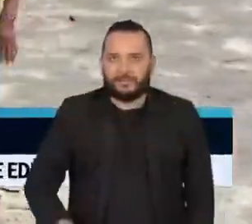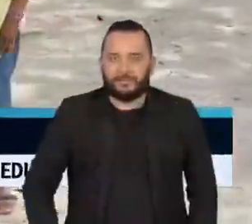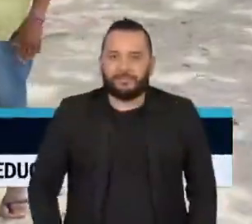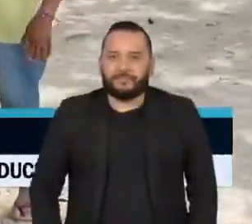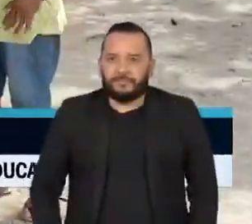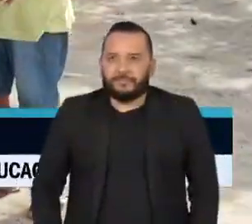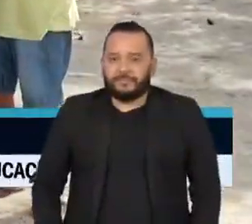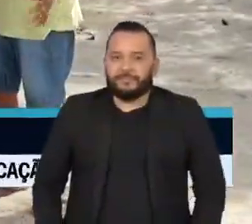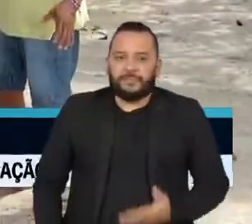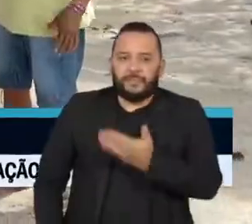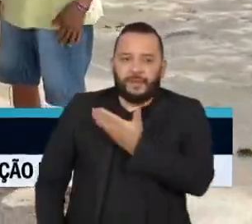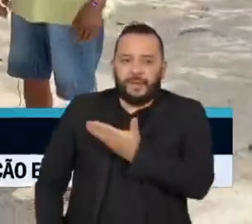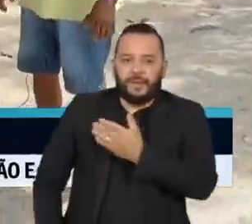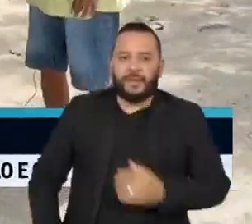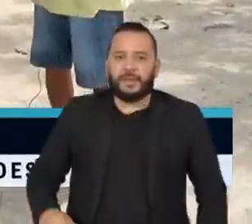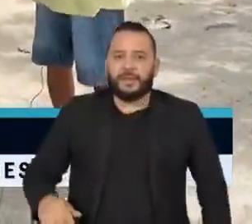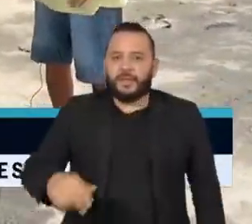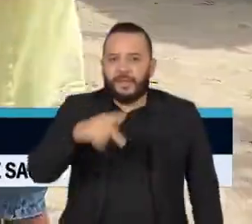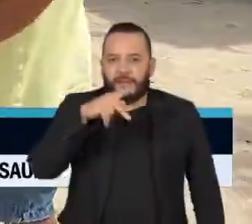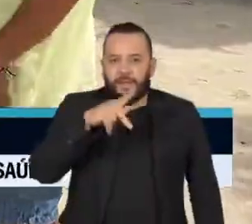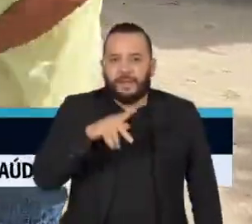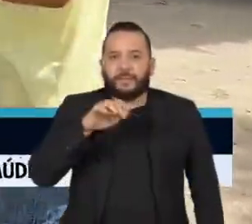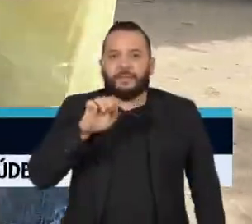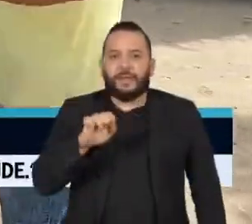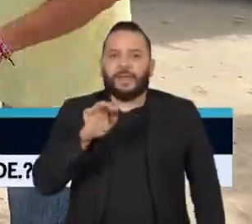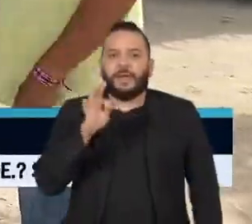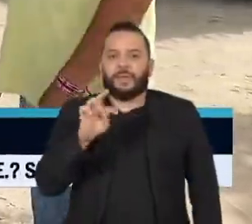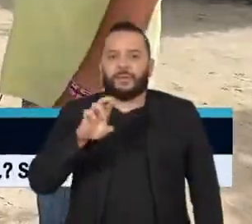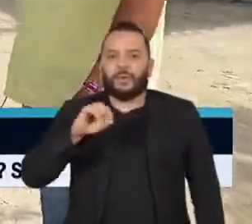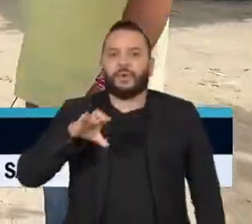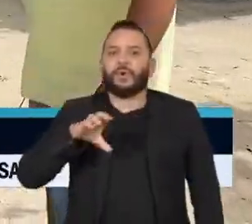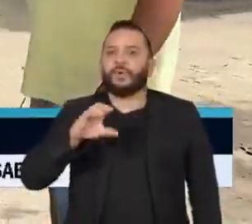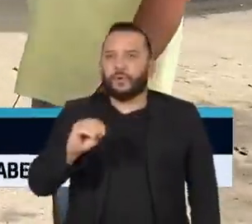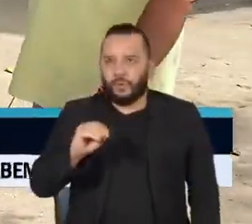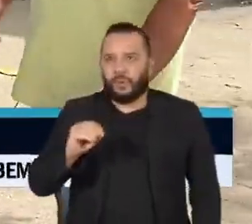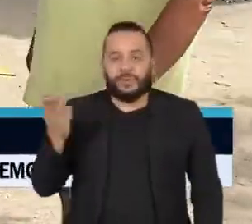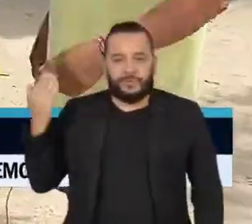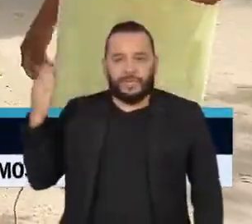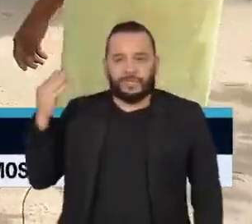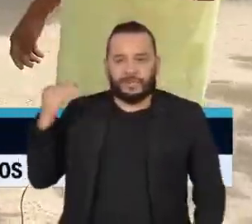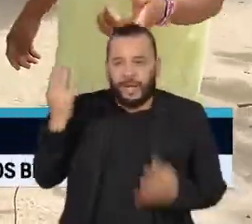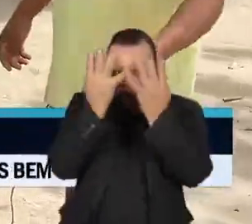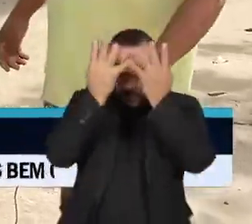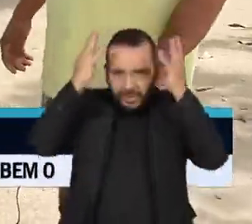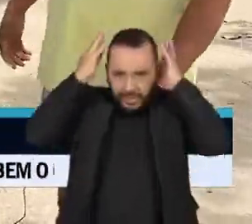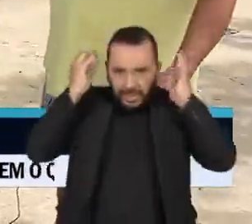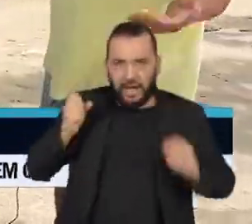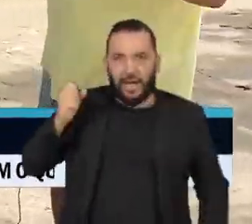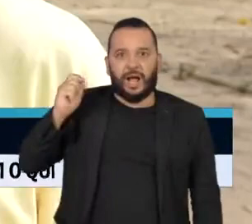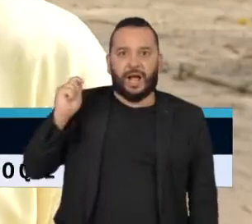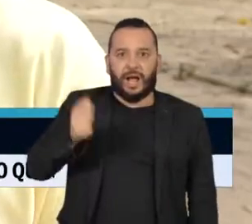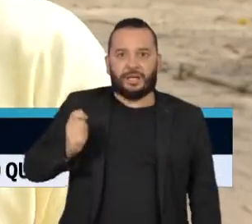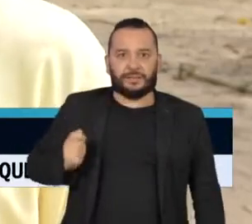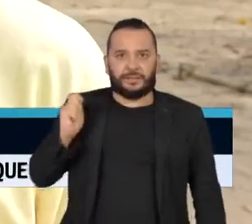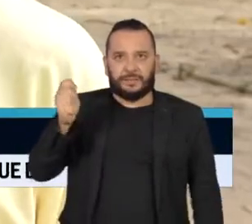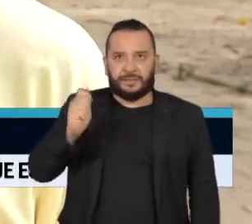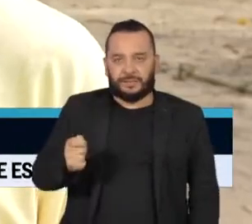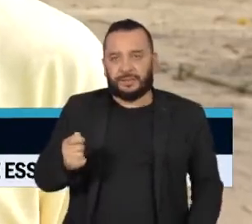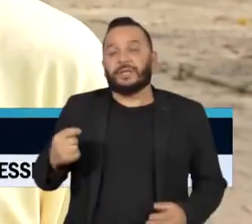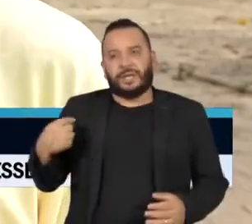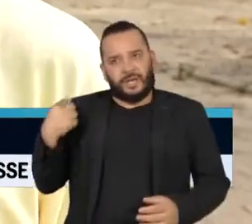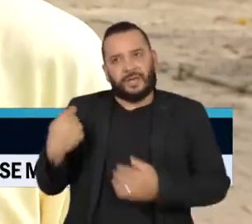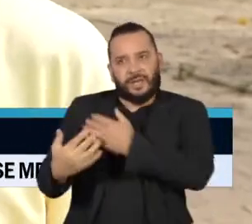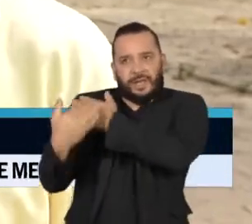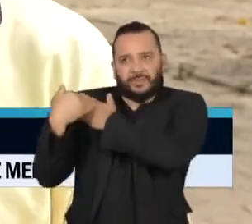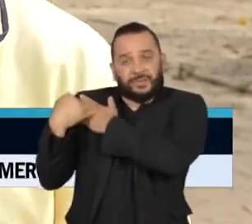Seu Petrônio era cacique na época e assumiu a missão mais difícil que já lhe foi atribuída. Eu quero fazer minha